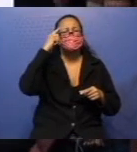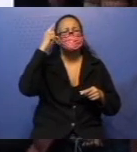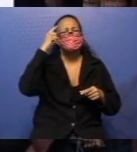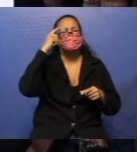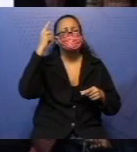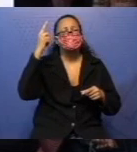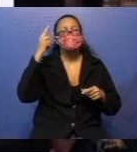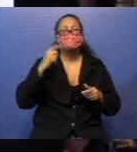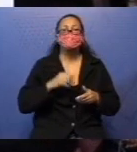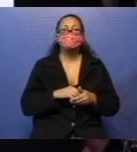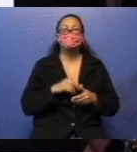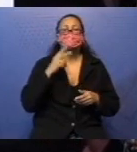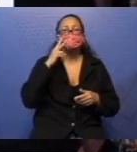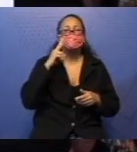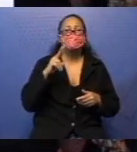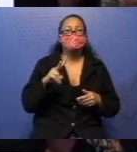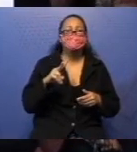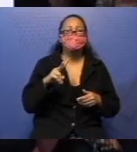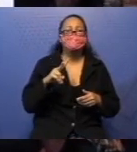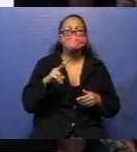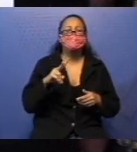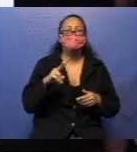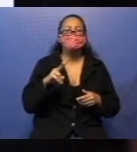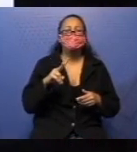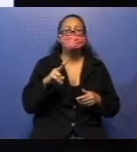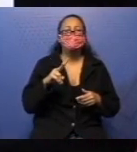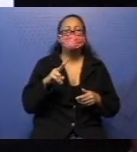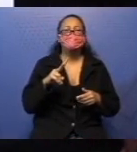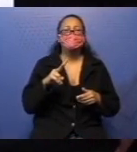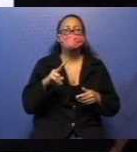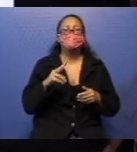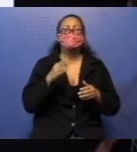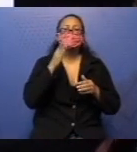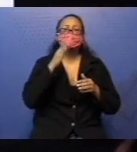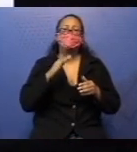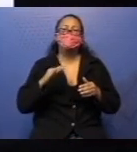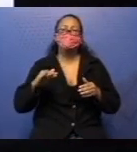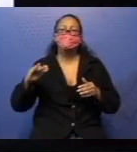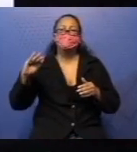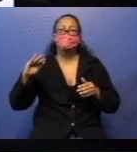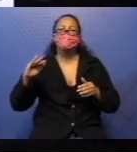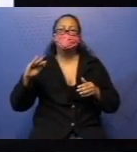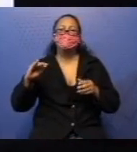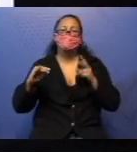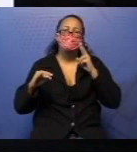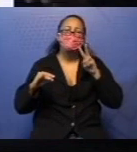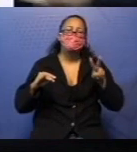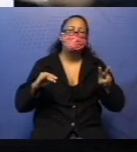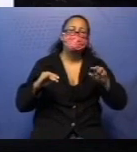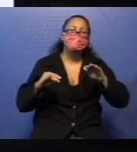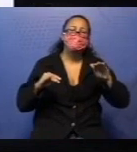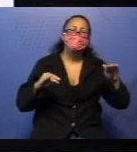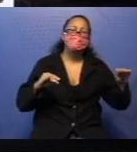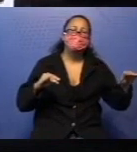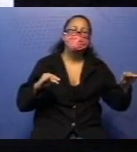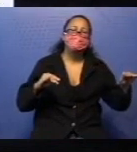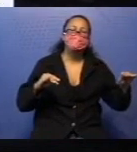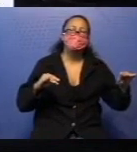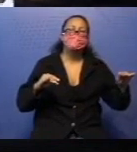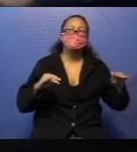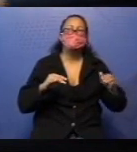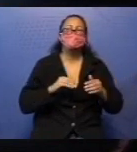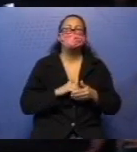Olha, esse aqui é côncavo, né? Esse aqui é reto. Esse é convexo, ó.